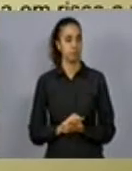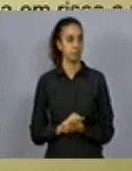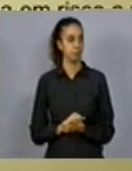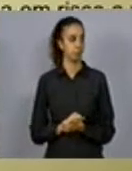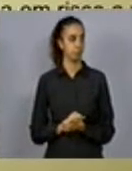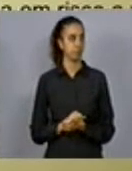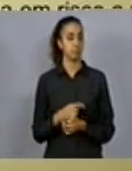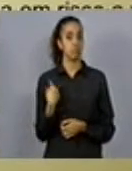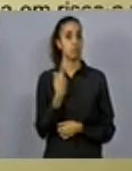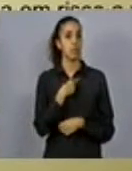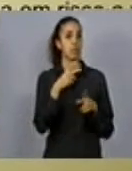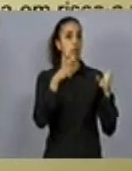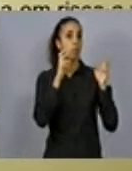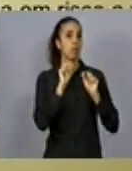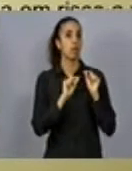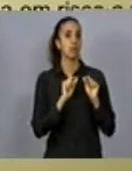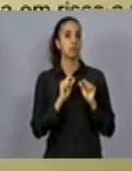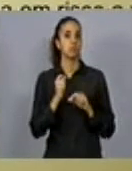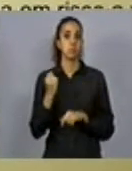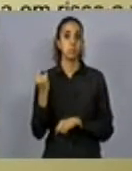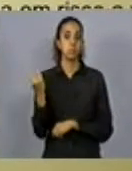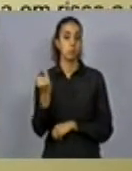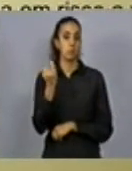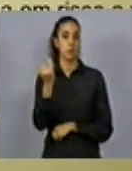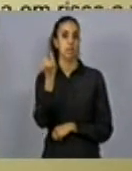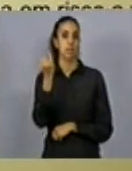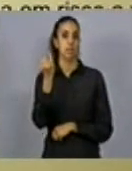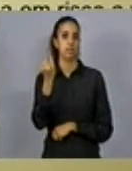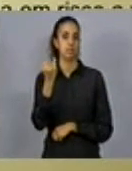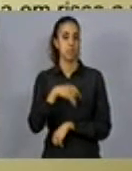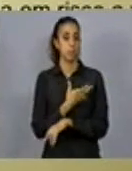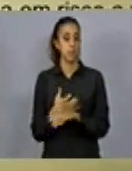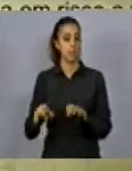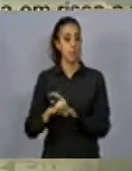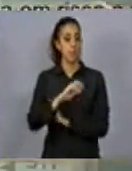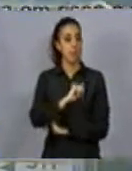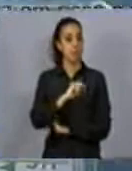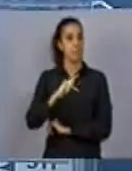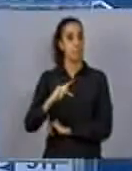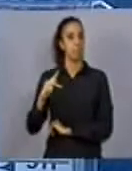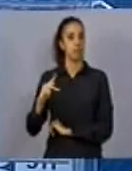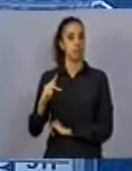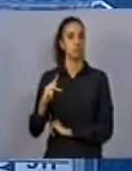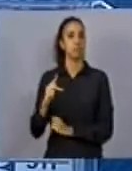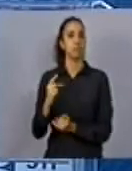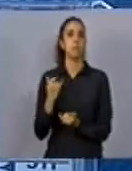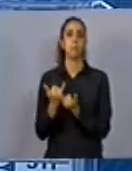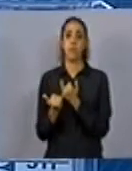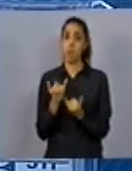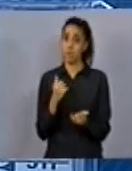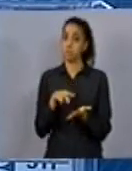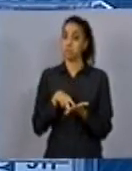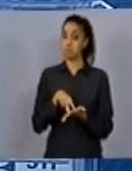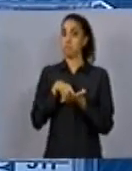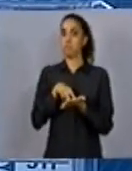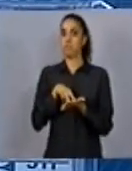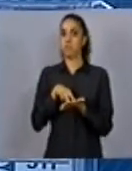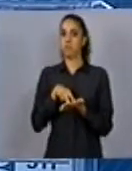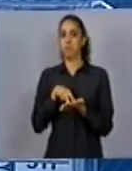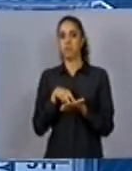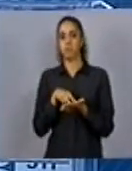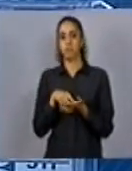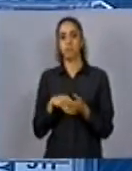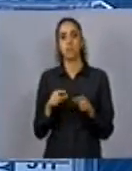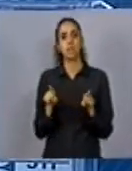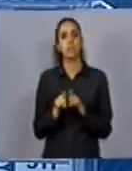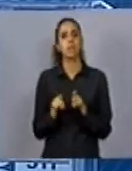o que a gente verifica é que a importância ambiental das APPs parece uma coisa bastante consolidada e que se remete àquele